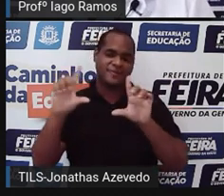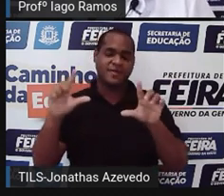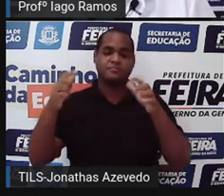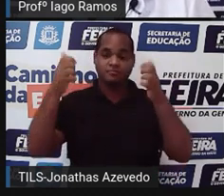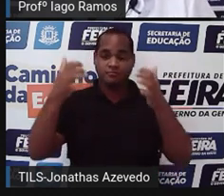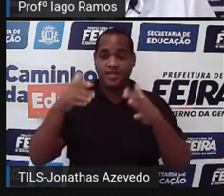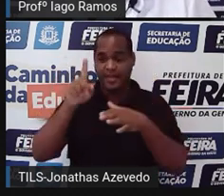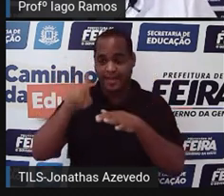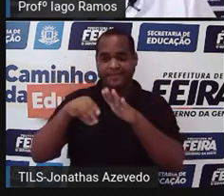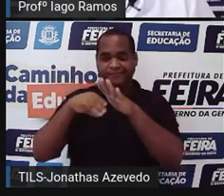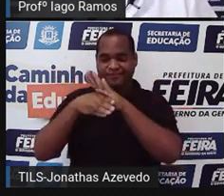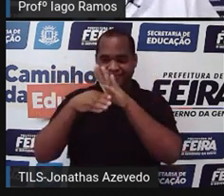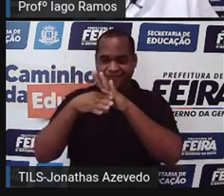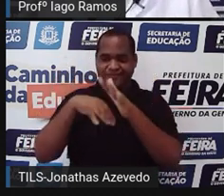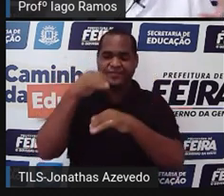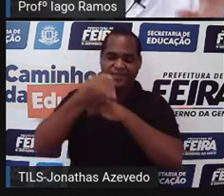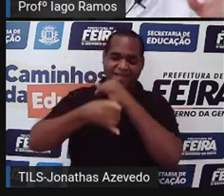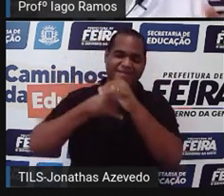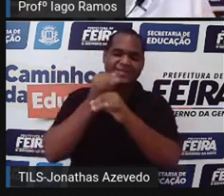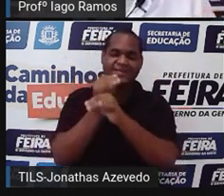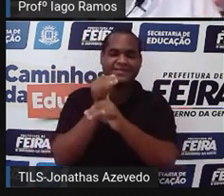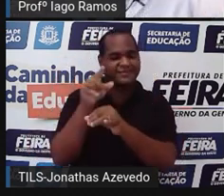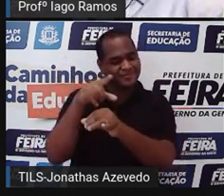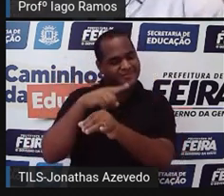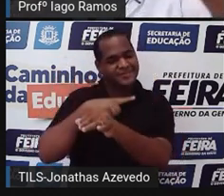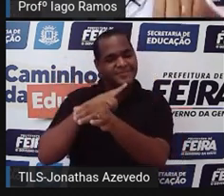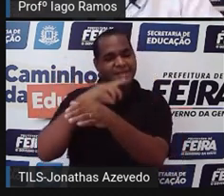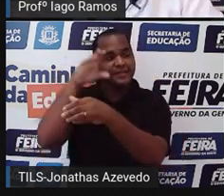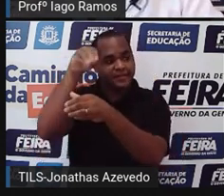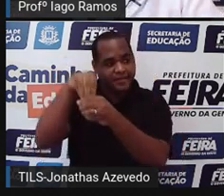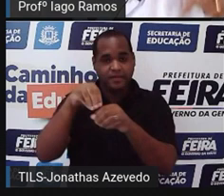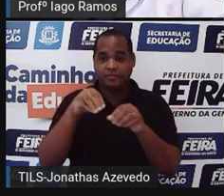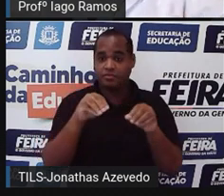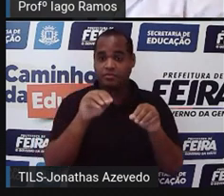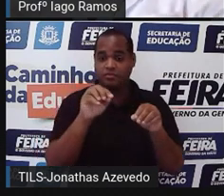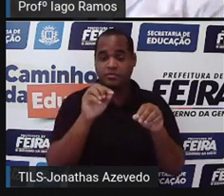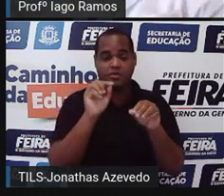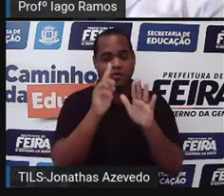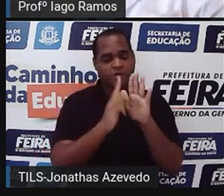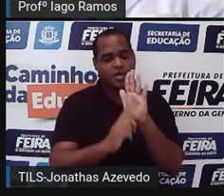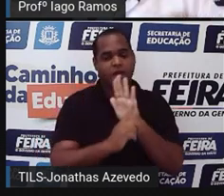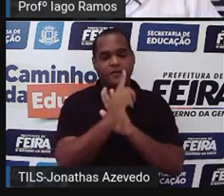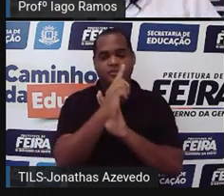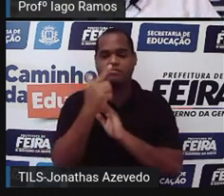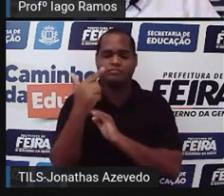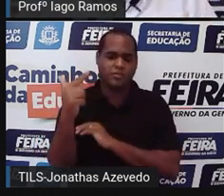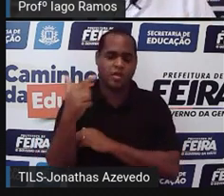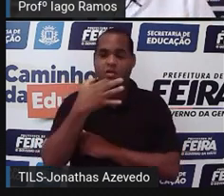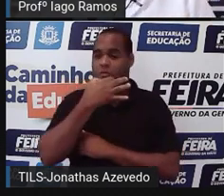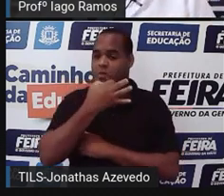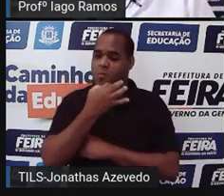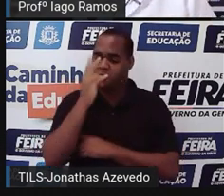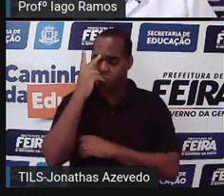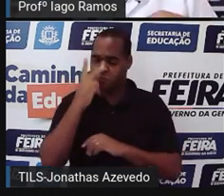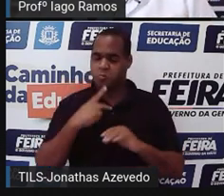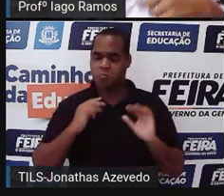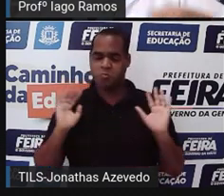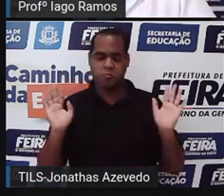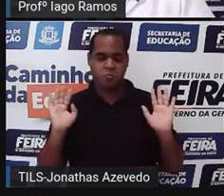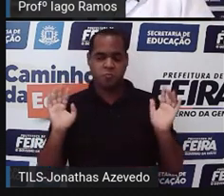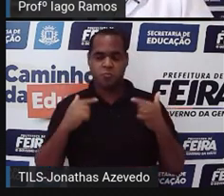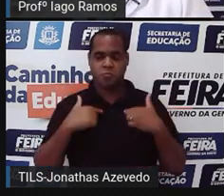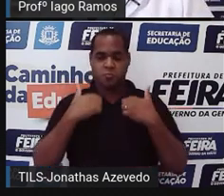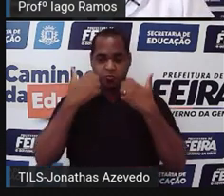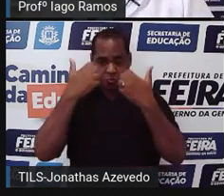acesso à internet. Então, talvez por isso, isso não está no gráfico, é uma opinião pessoal, né? Eu estou